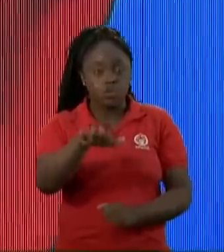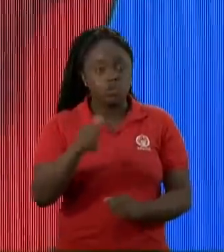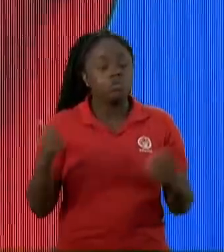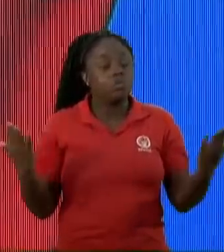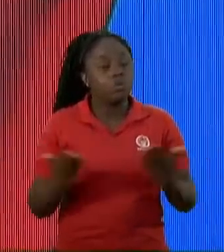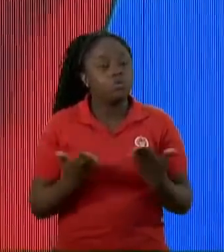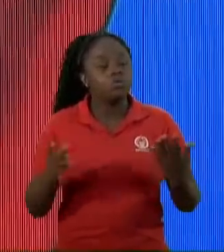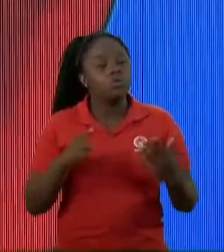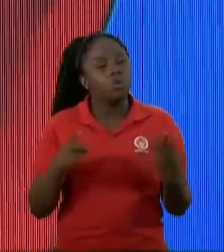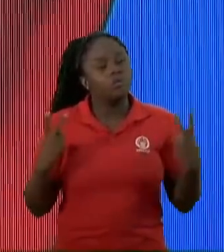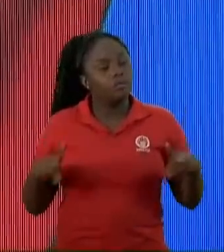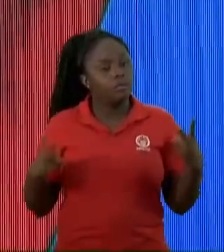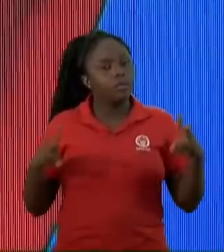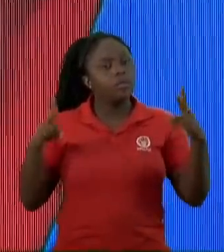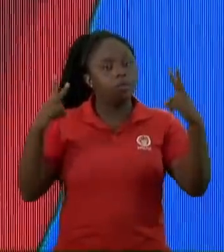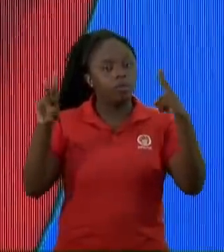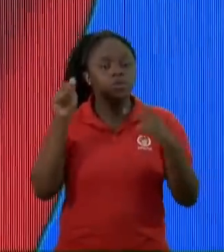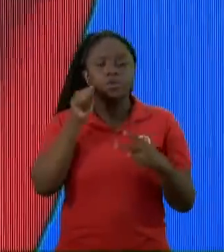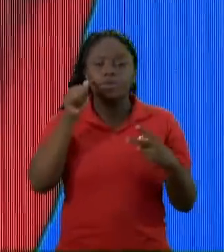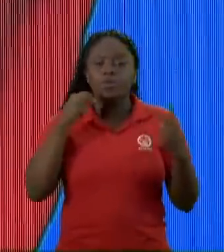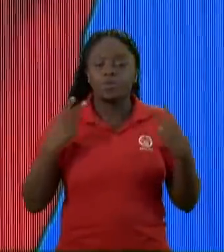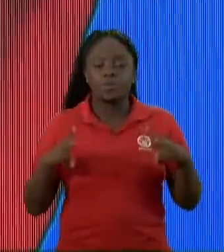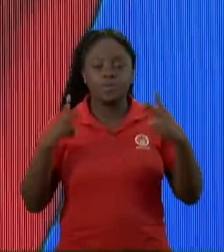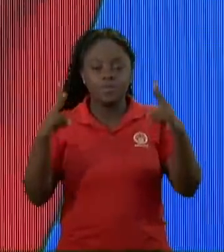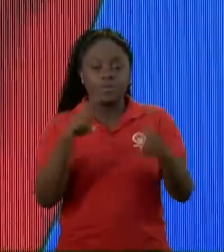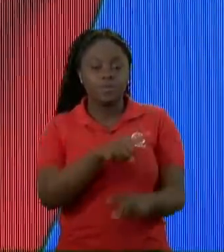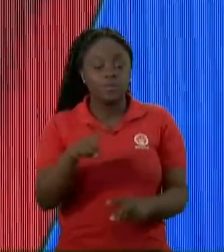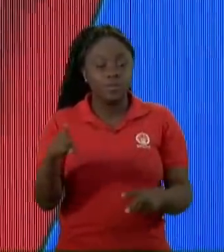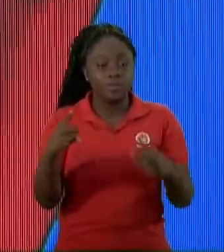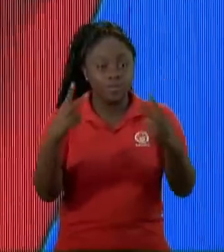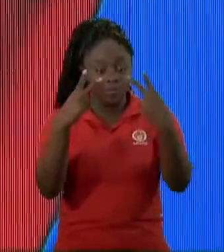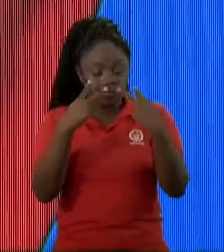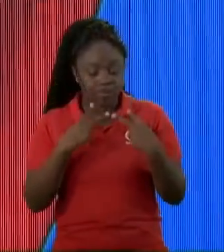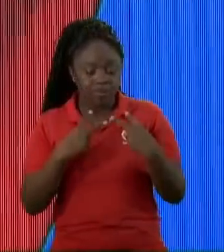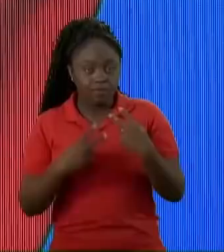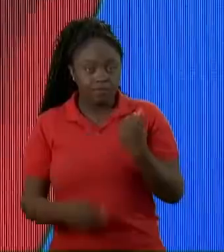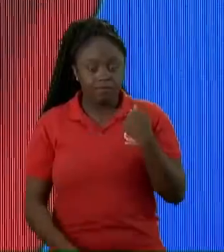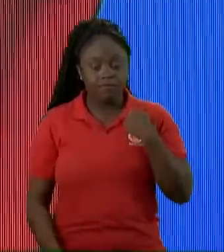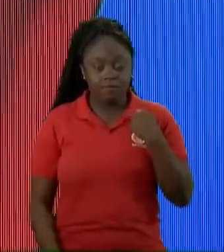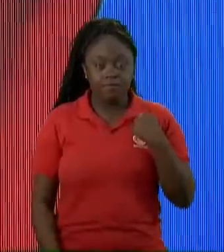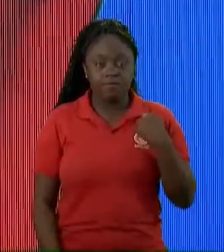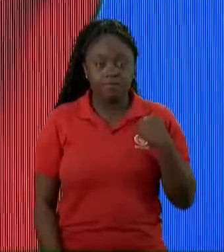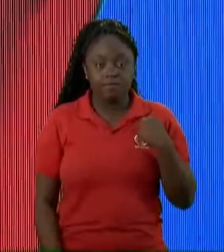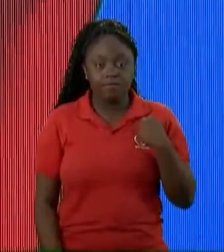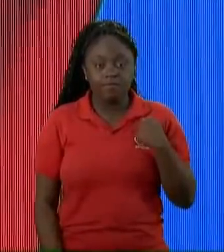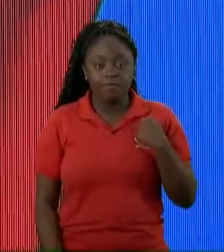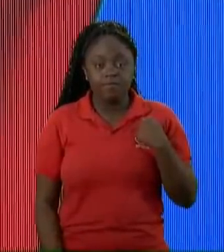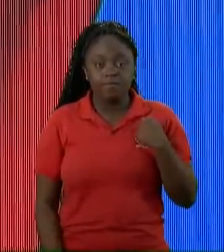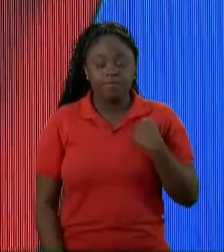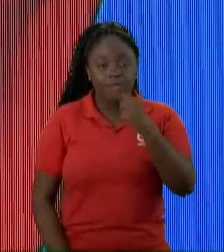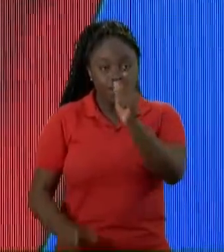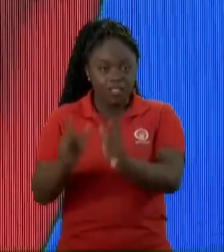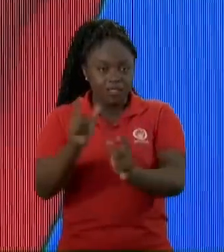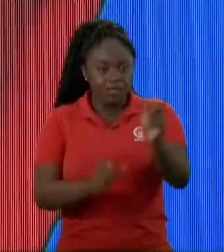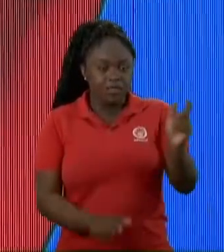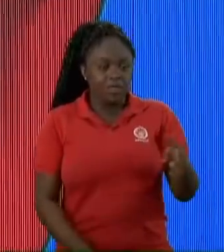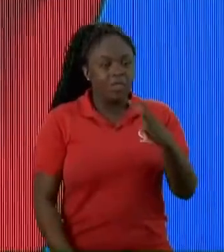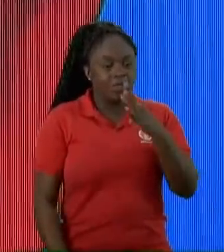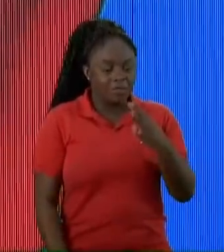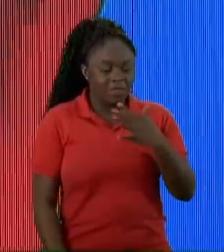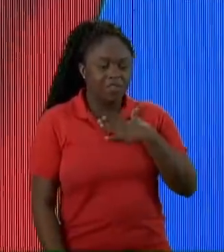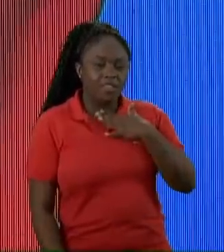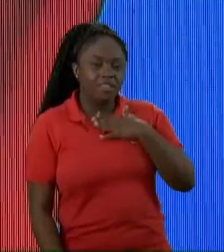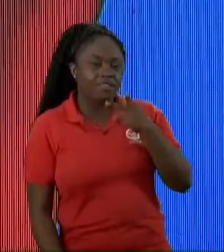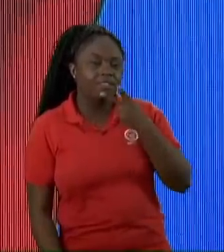ser o vitorioso Uma vitoriosa Vocês estão olhando Para uma pessoa aqui Gente Que eu Muitas pessoas me conhecem E falam assim